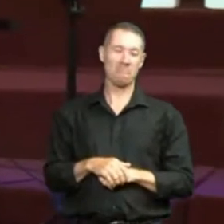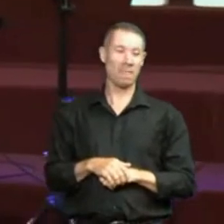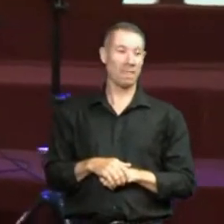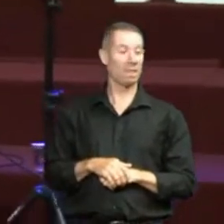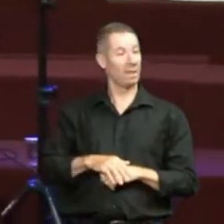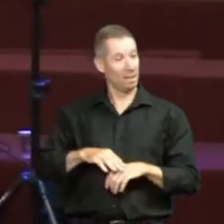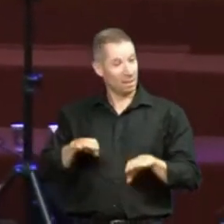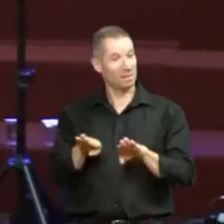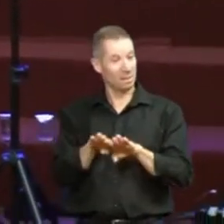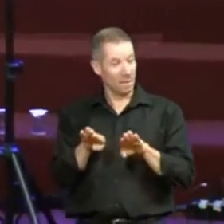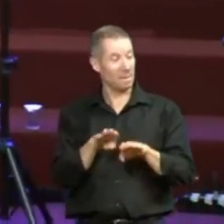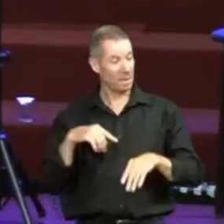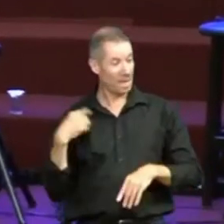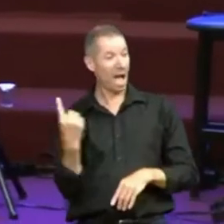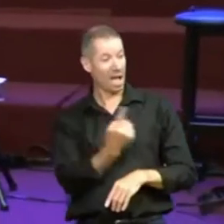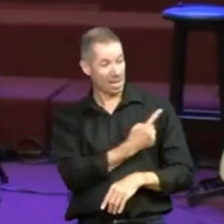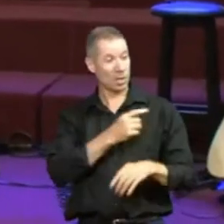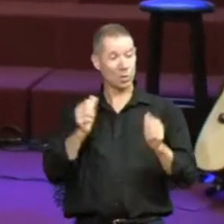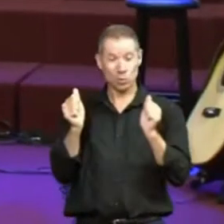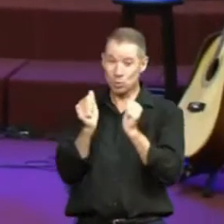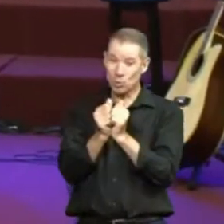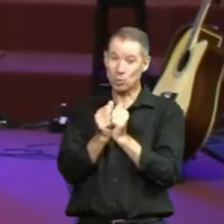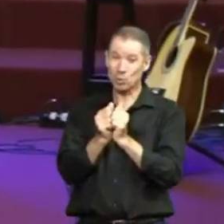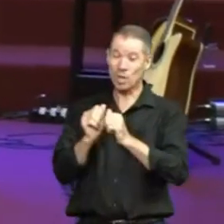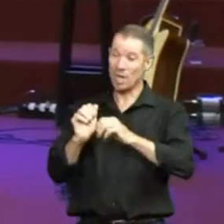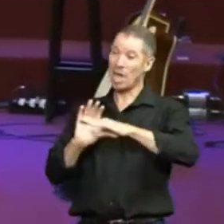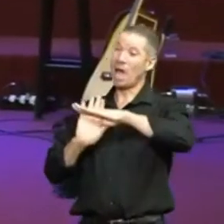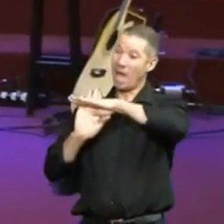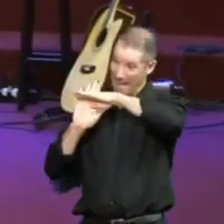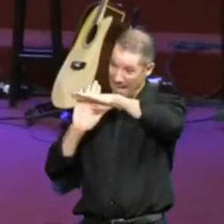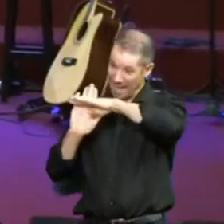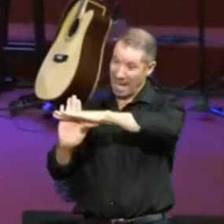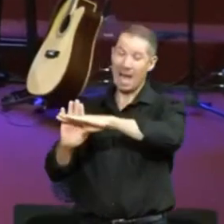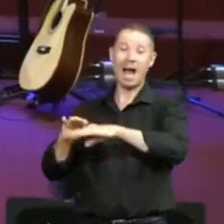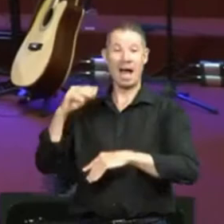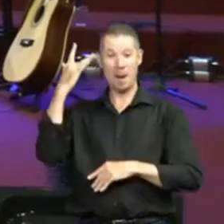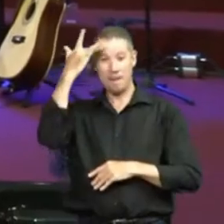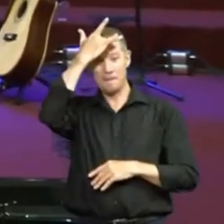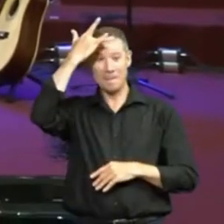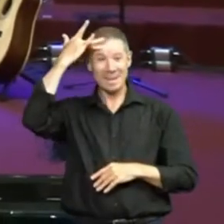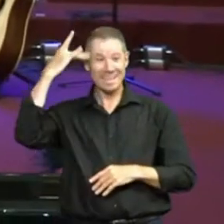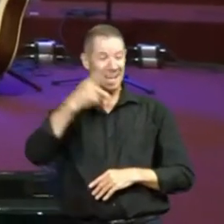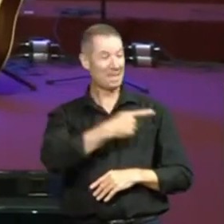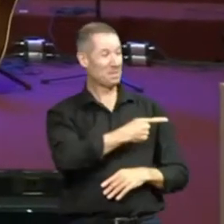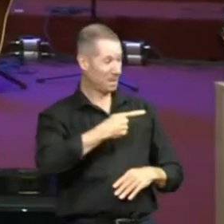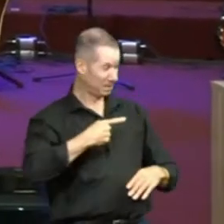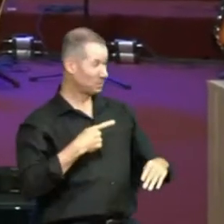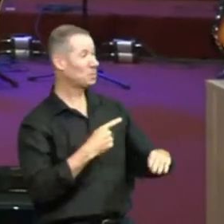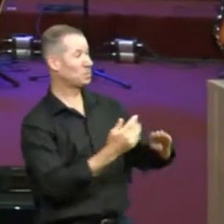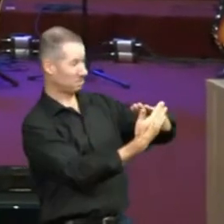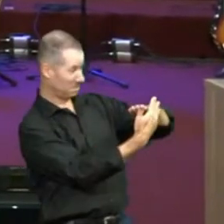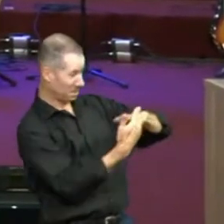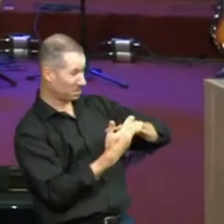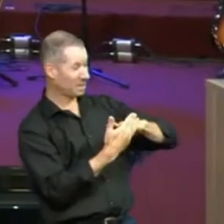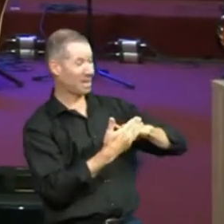interpretando aqui com a gente. Então, a gente agradece o apoio dos pastores, de todos aqueles que estão engajados nessa obra.